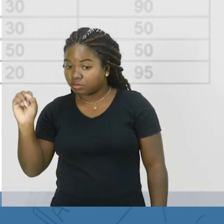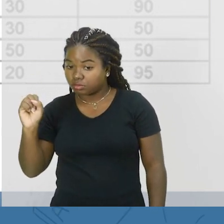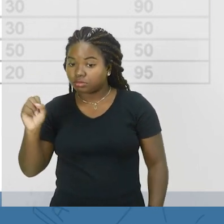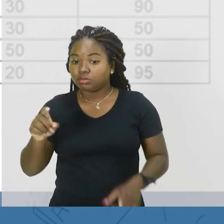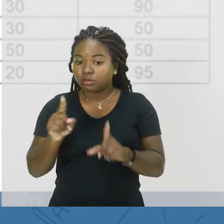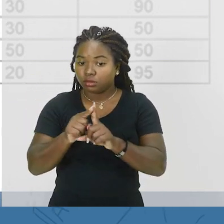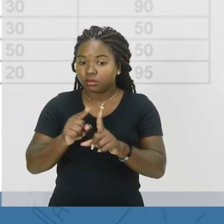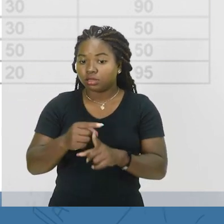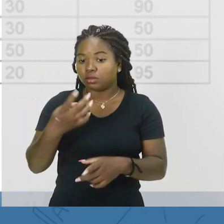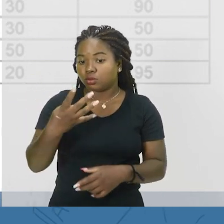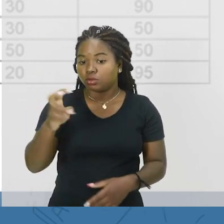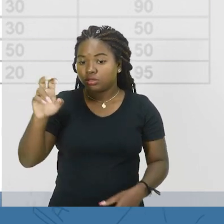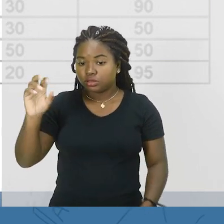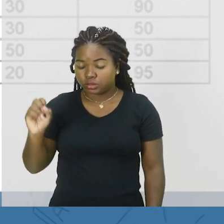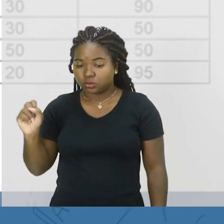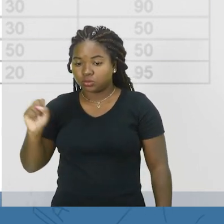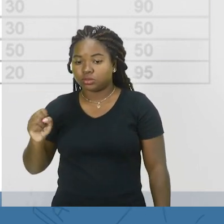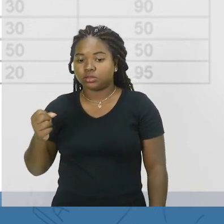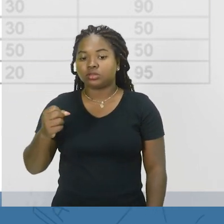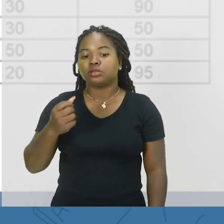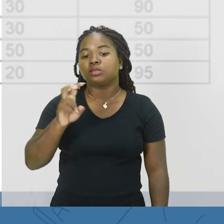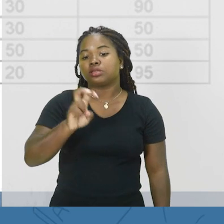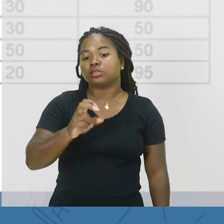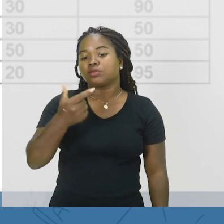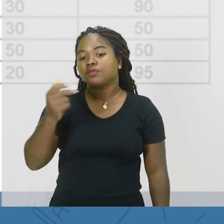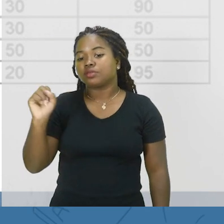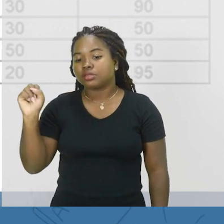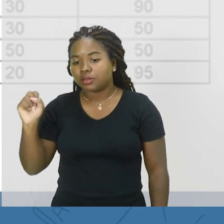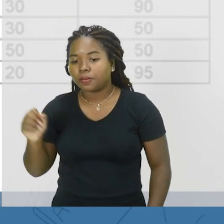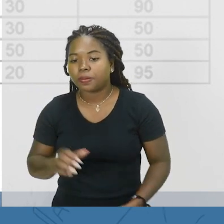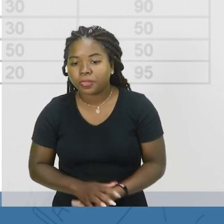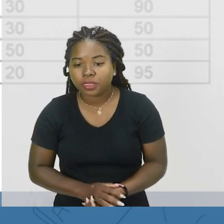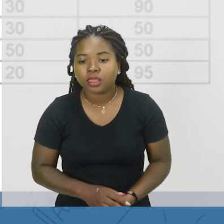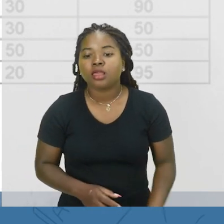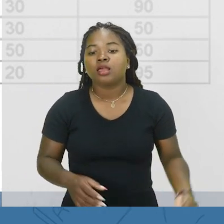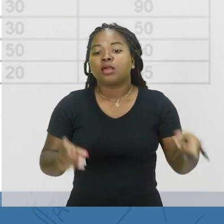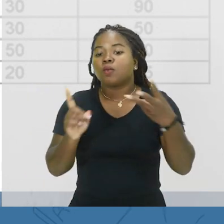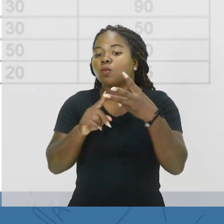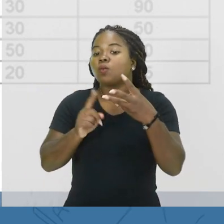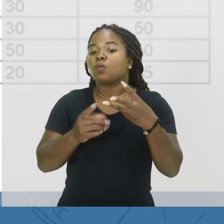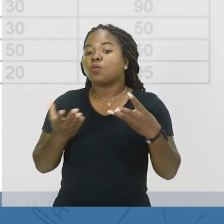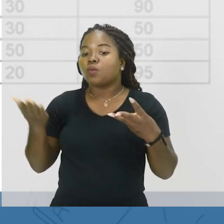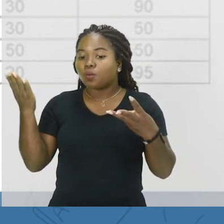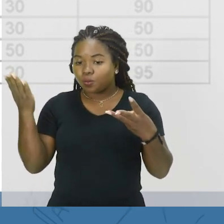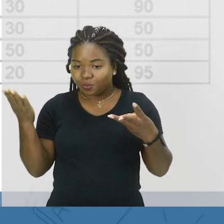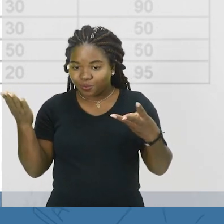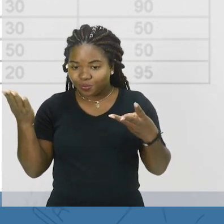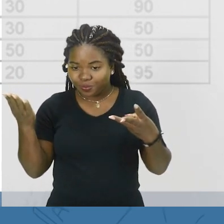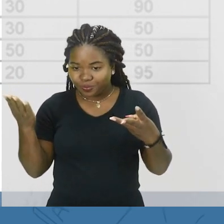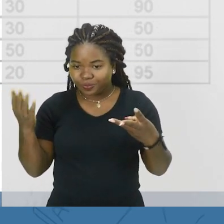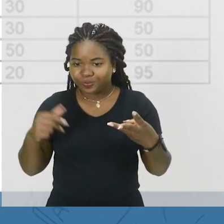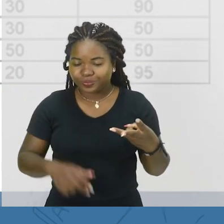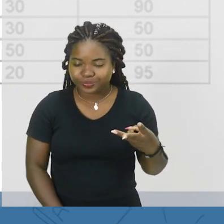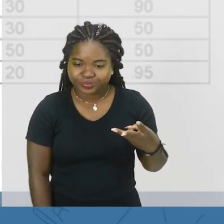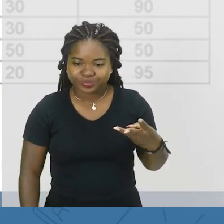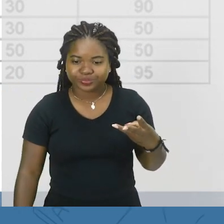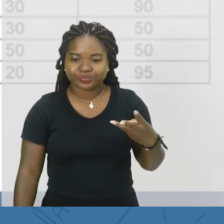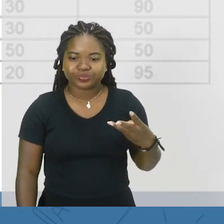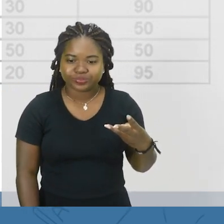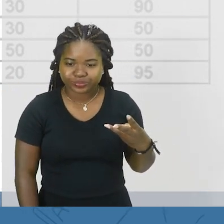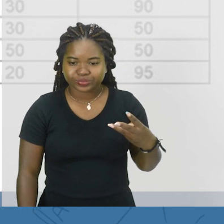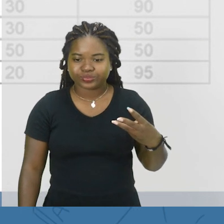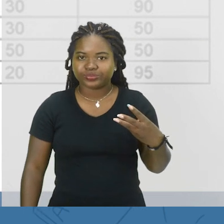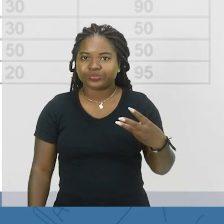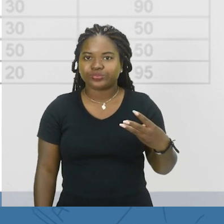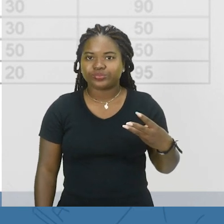lente 4, 50 segundos e a lente 5, 20 segundos, né? E transmitância média da lente quando